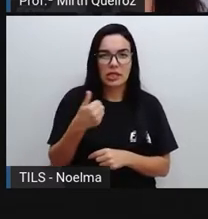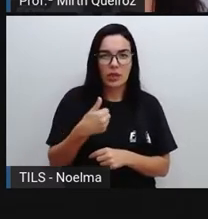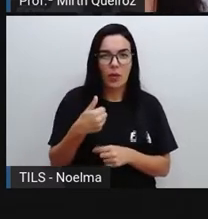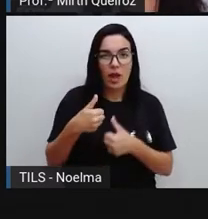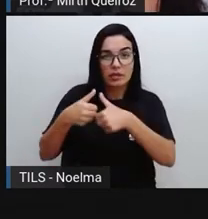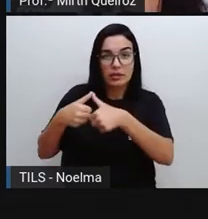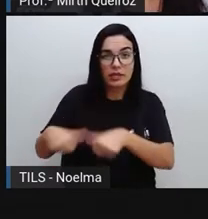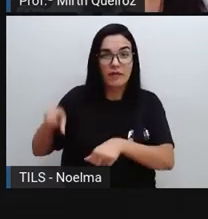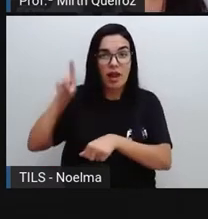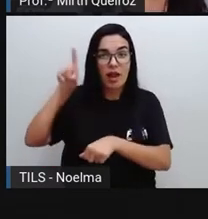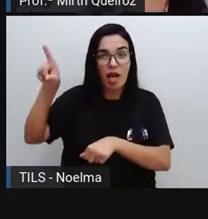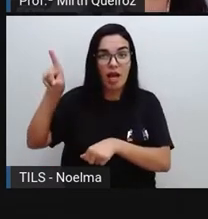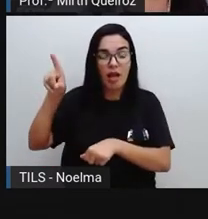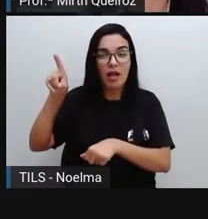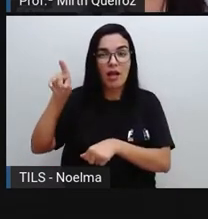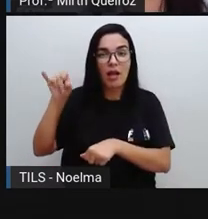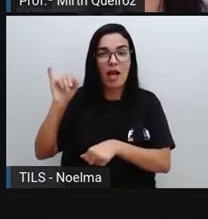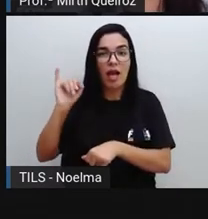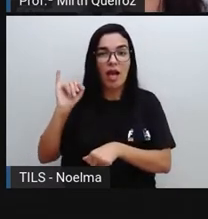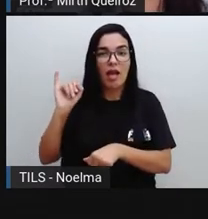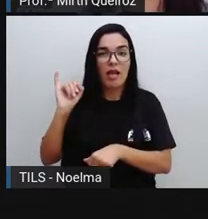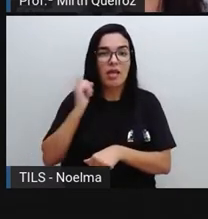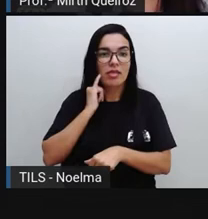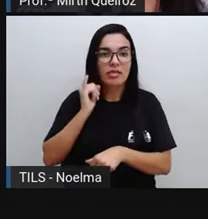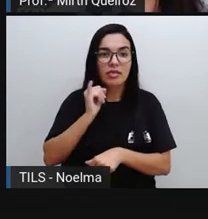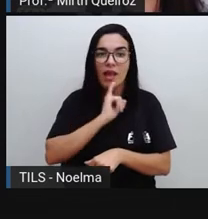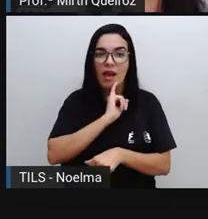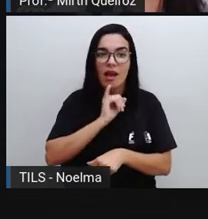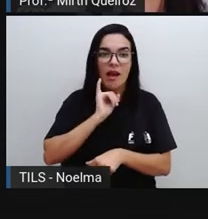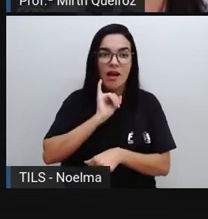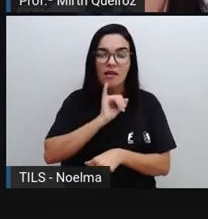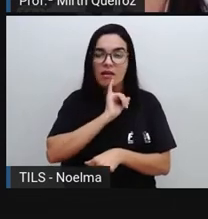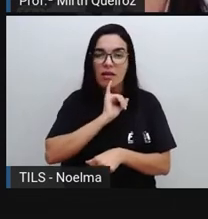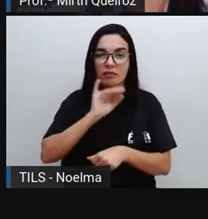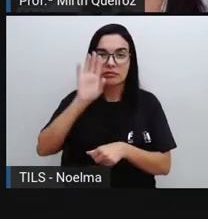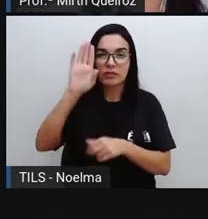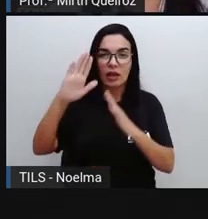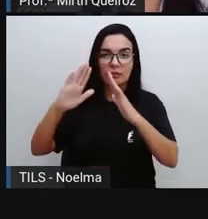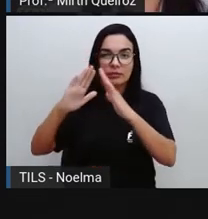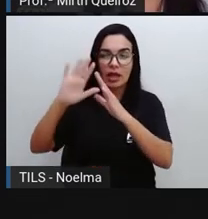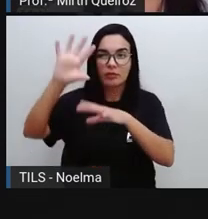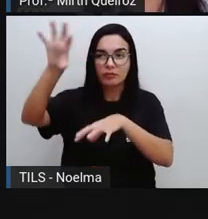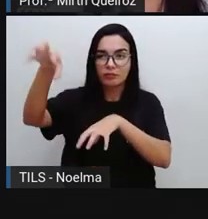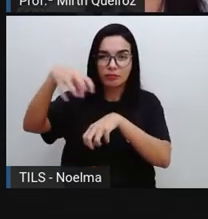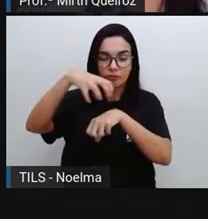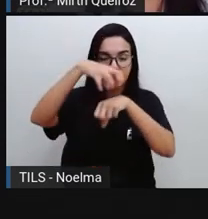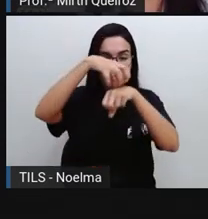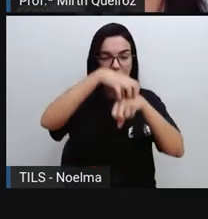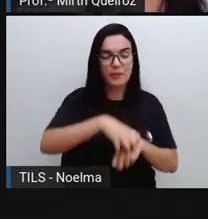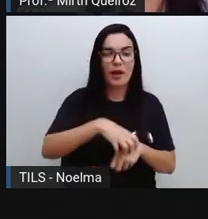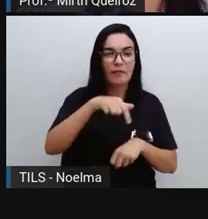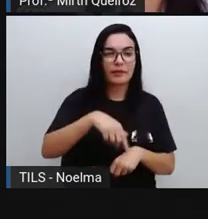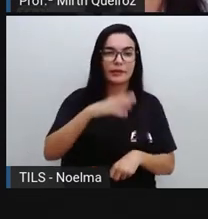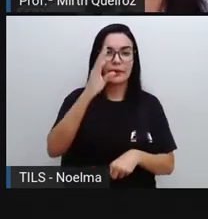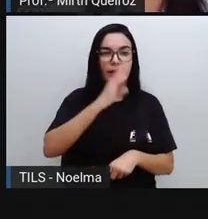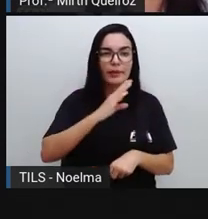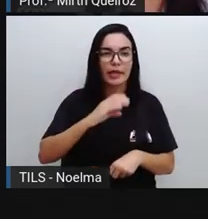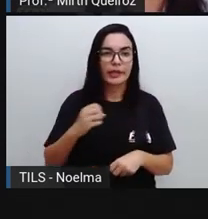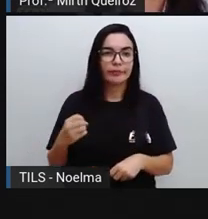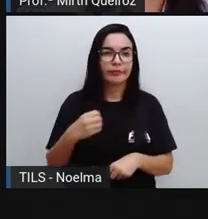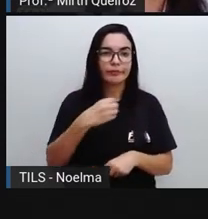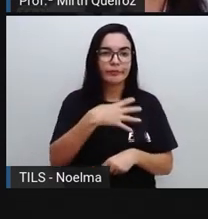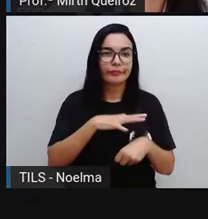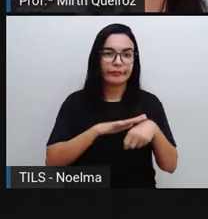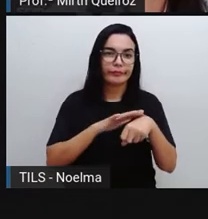Itália, né? E ele foi contaminado lá na Itália e, vindo ao Brasil, se descobriu que ele estava com o novo